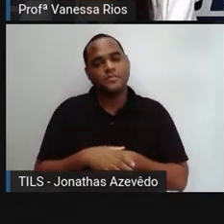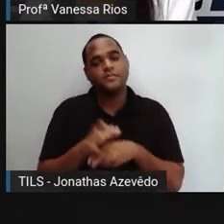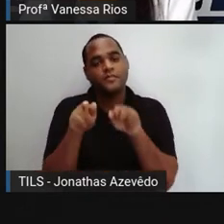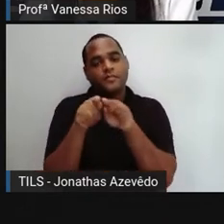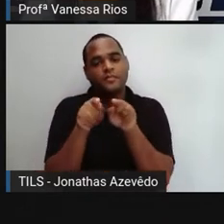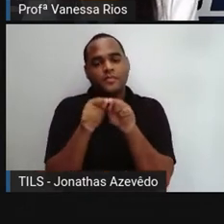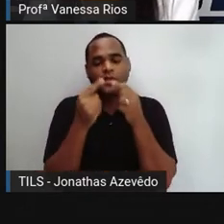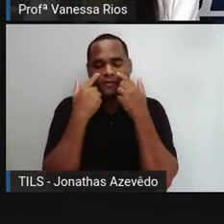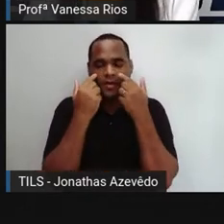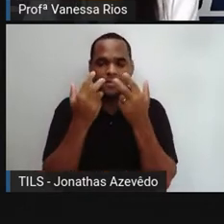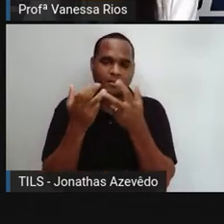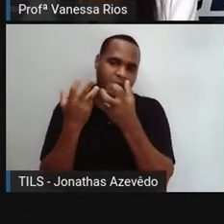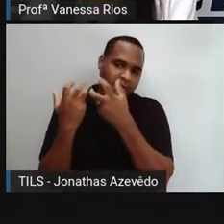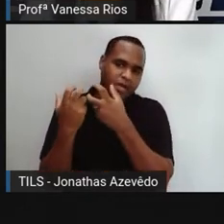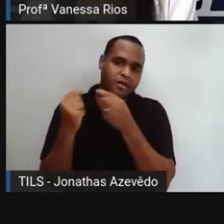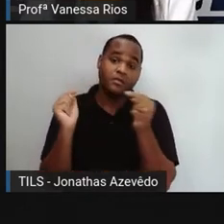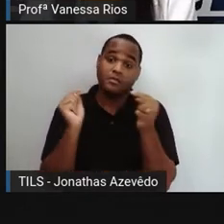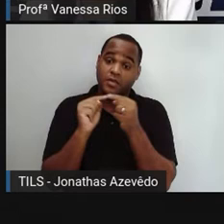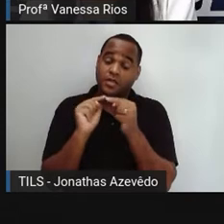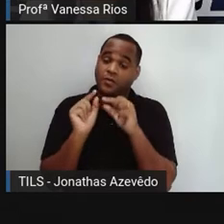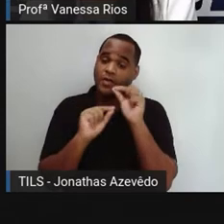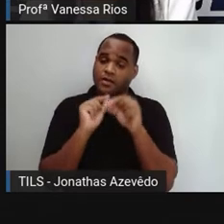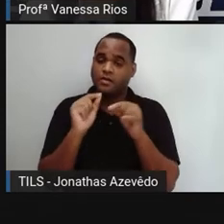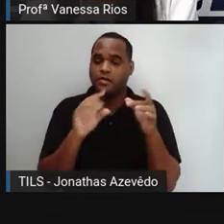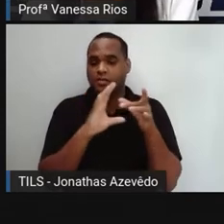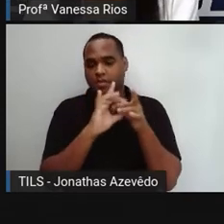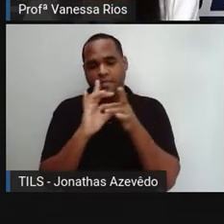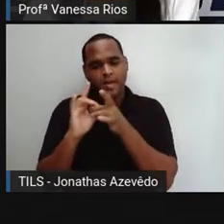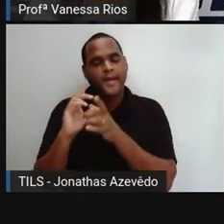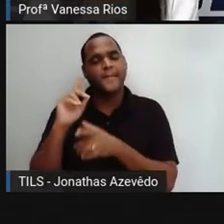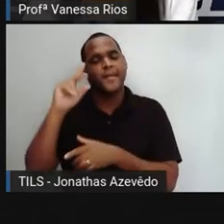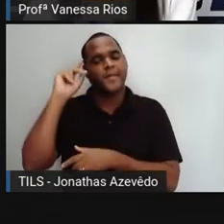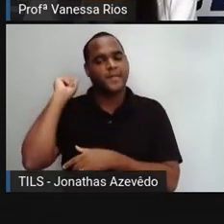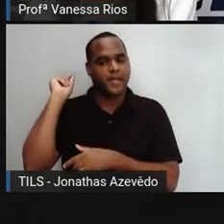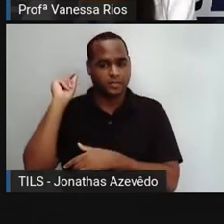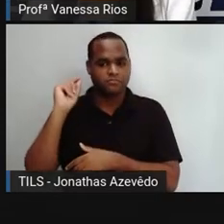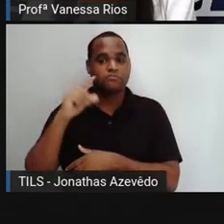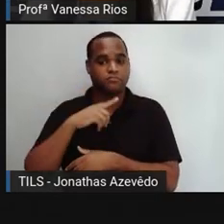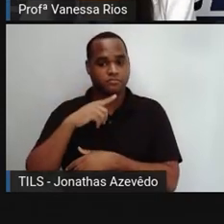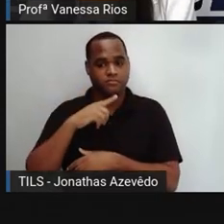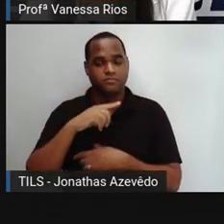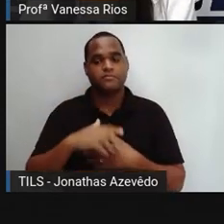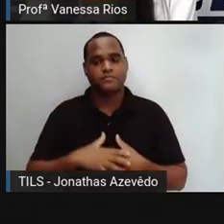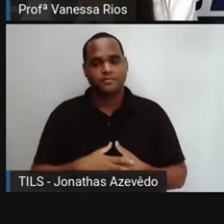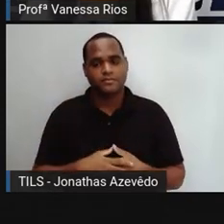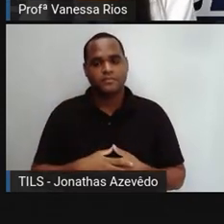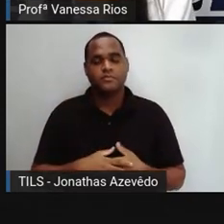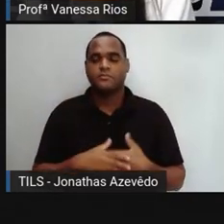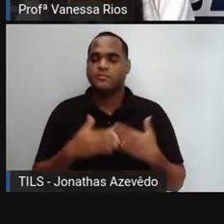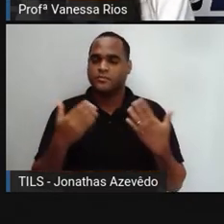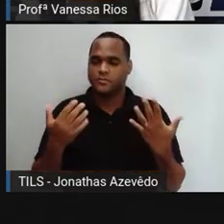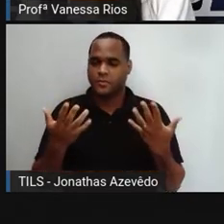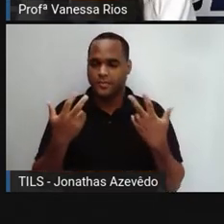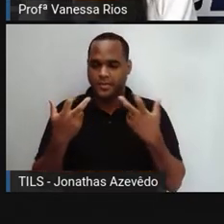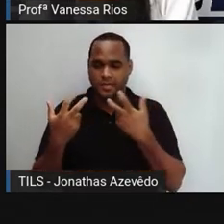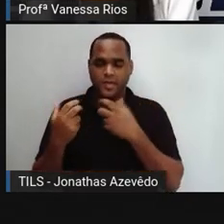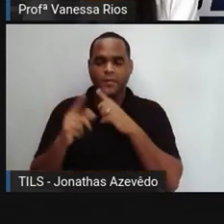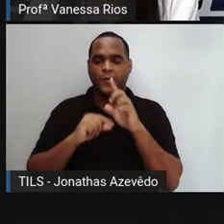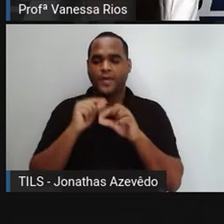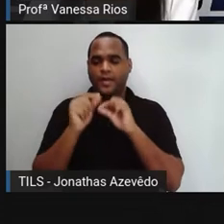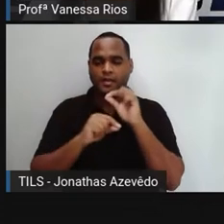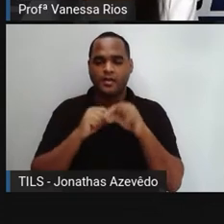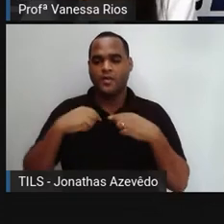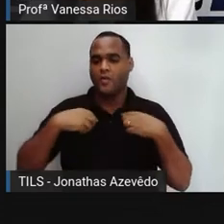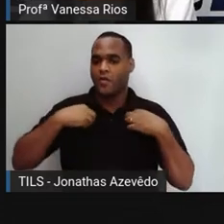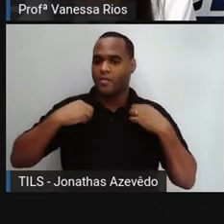Observamos que é uma fotografia relacionada ao passado. E a gente percebe isso observando as